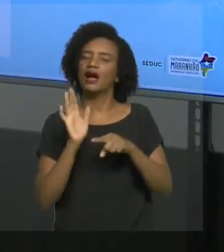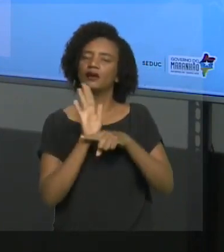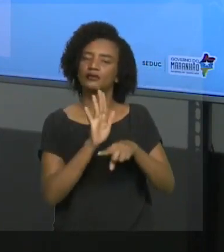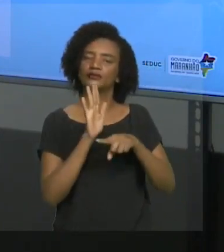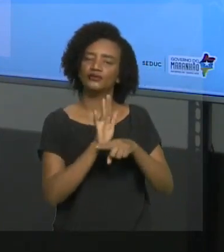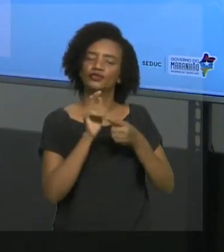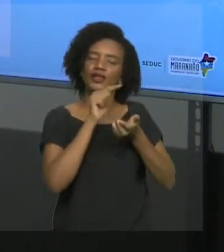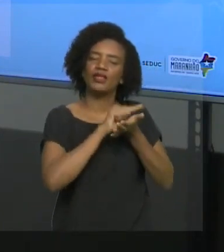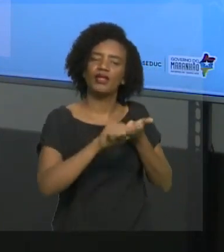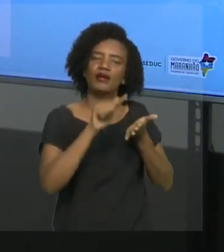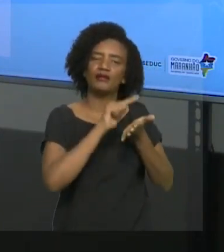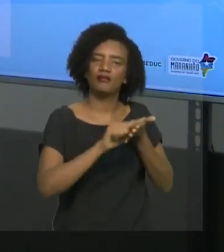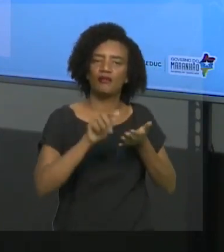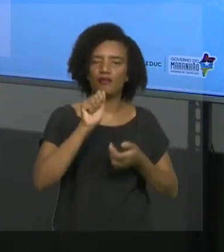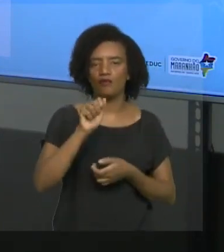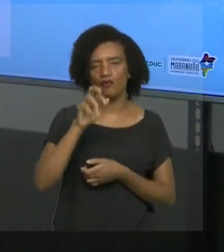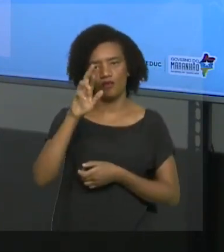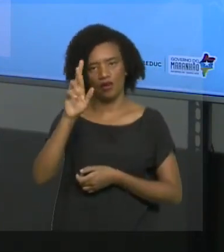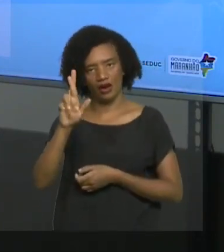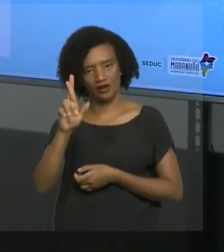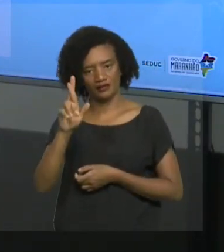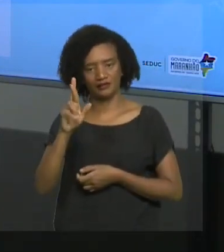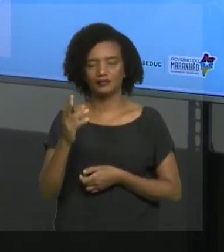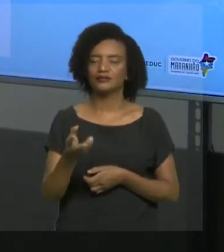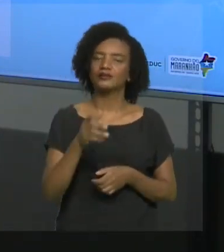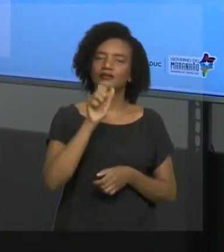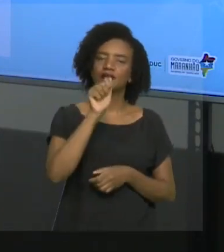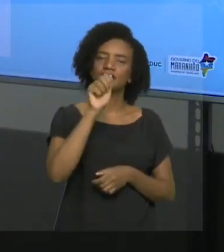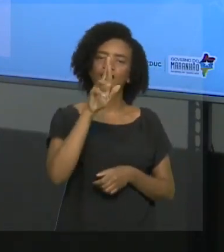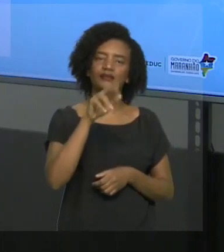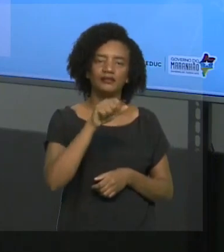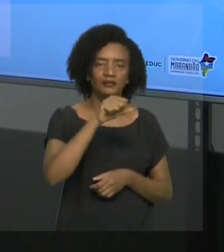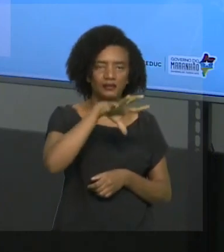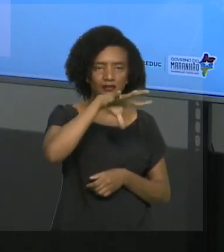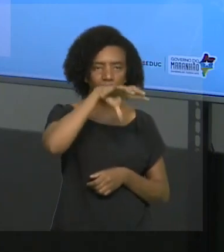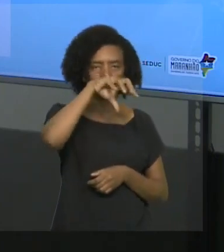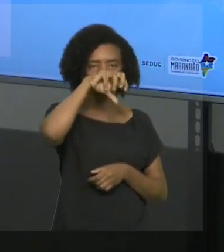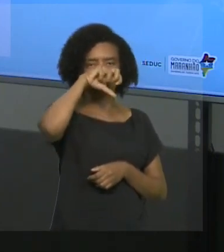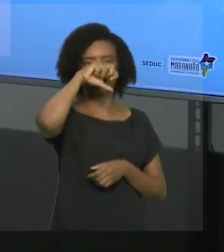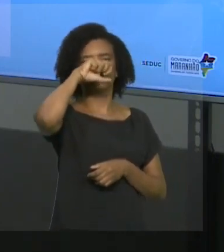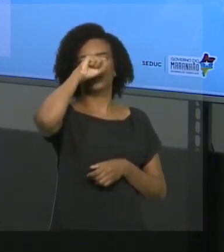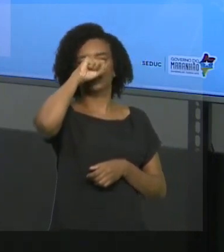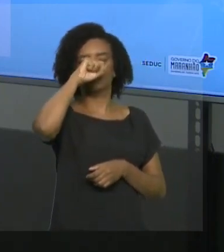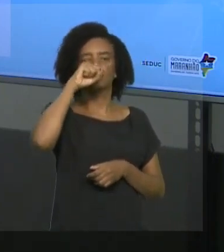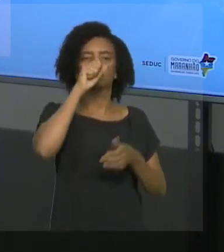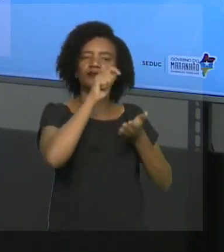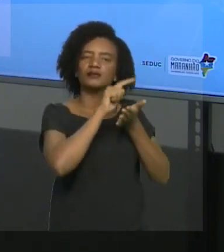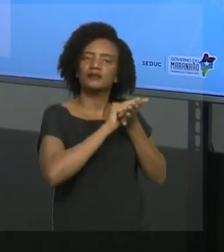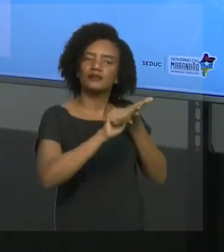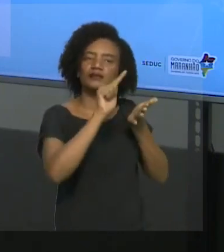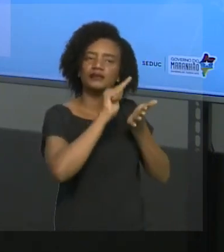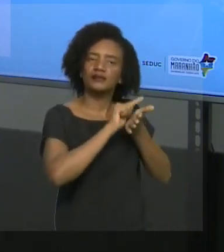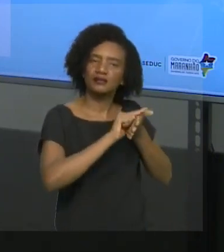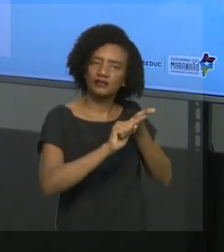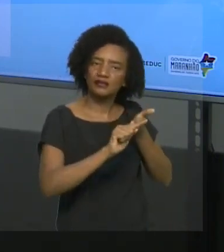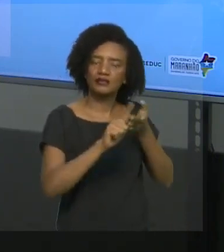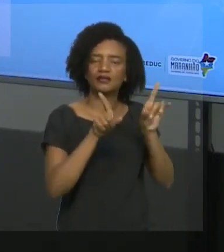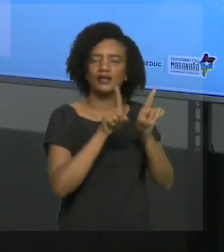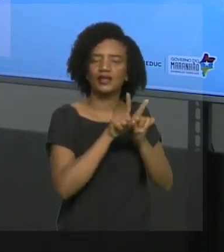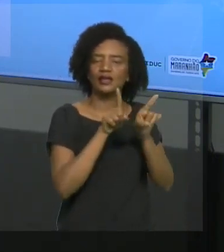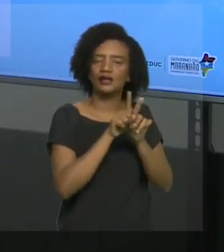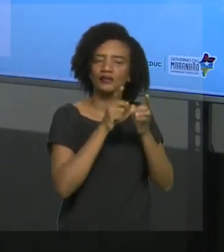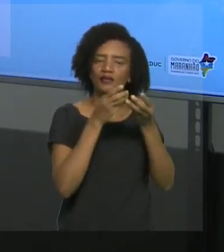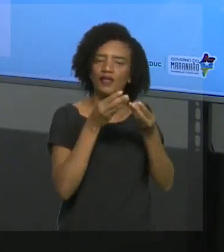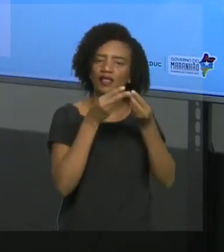ar, quando entra pelas narinas, ele é filtrado e umedecido. E, além disso, ele também é aquecido. Porque no crânio nós temos